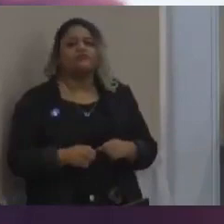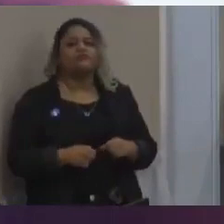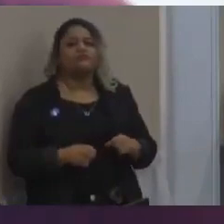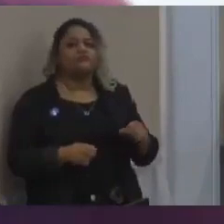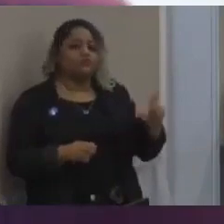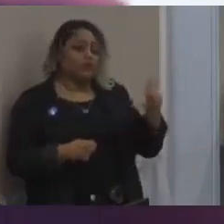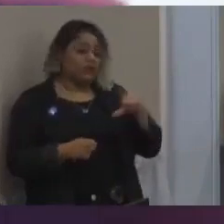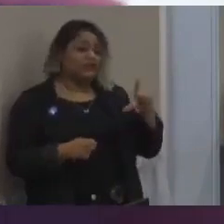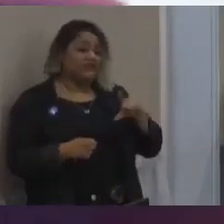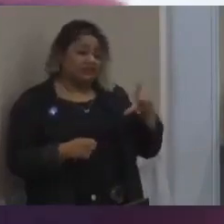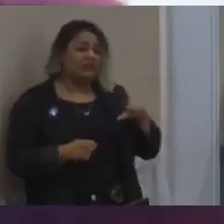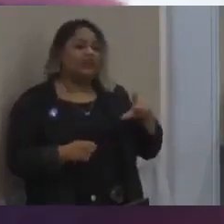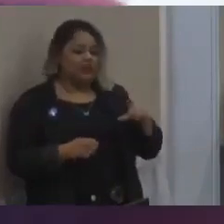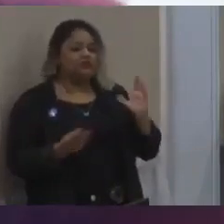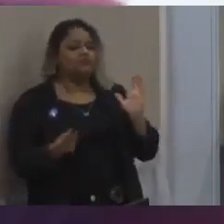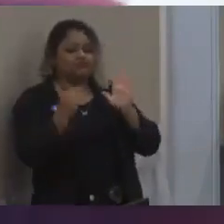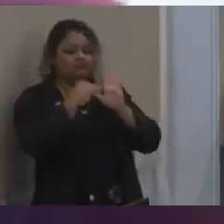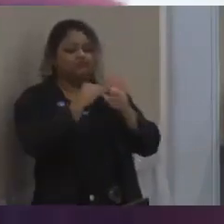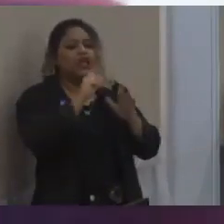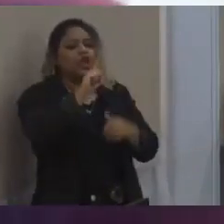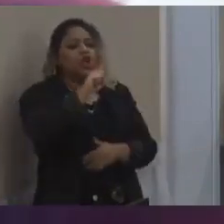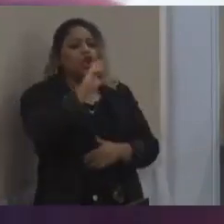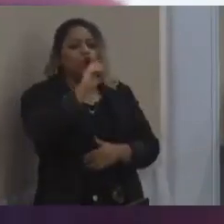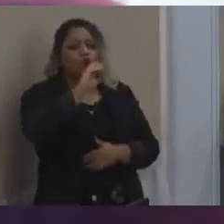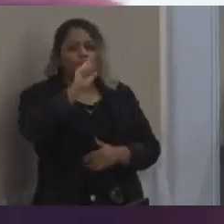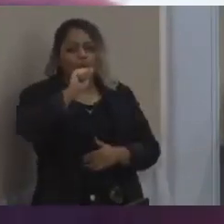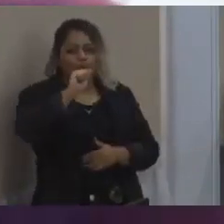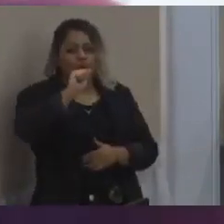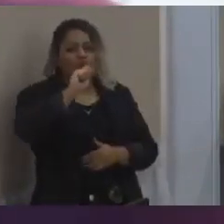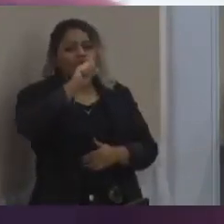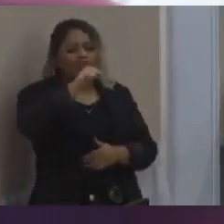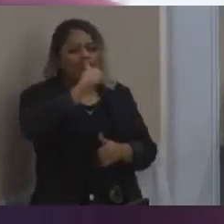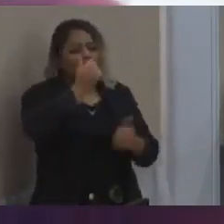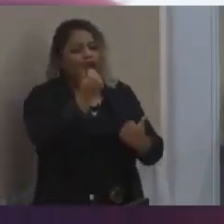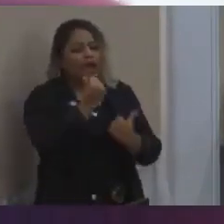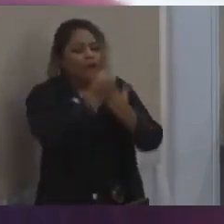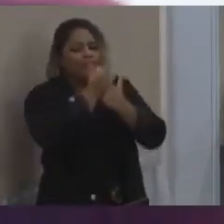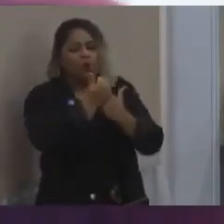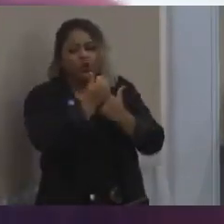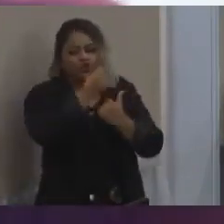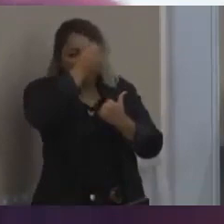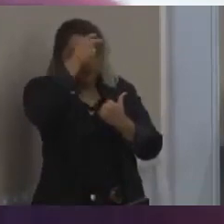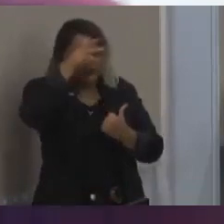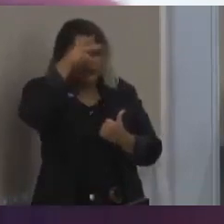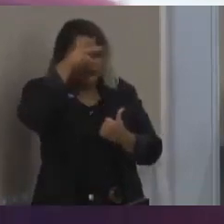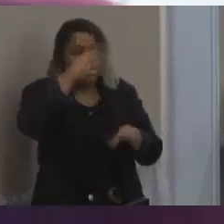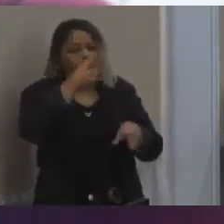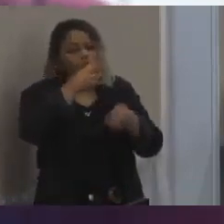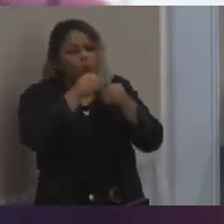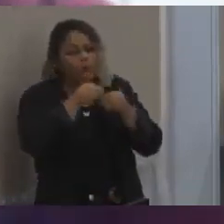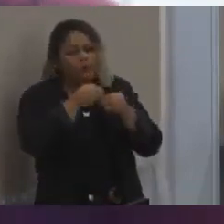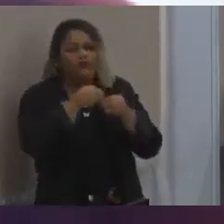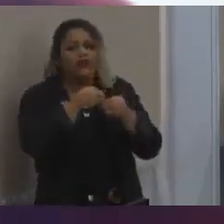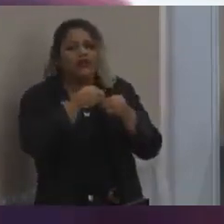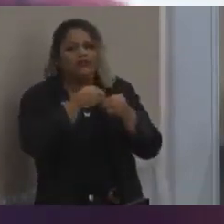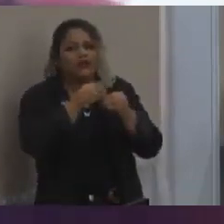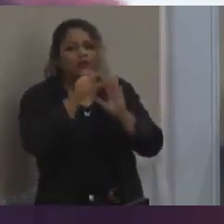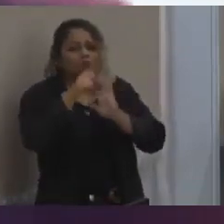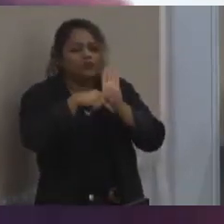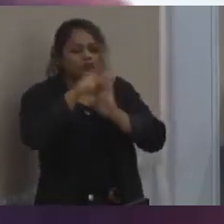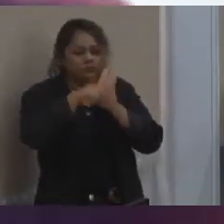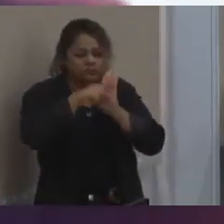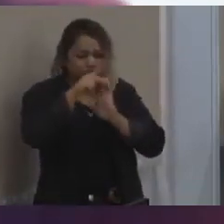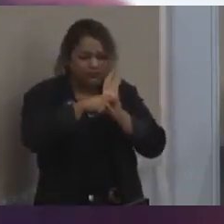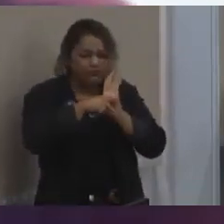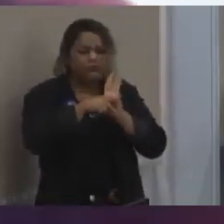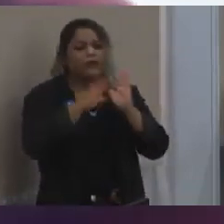na LOA um recurso para aporte municipal para complementar a construção de